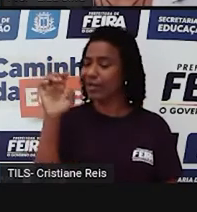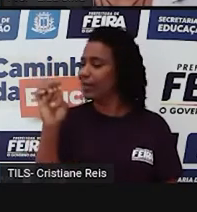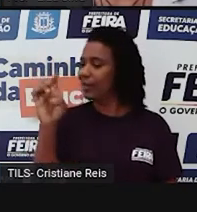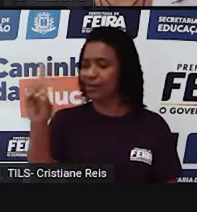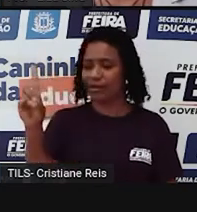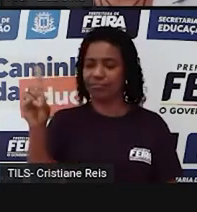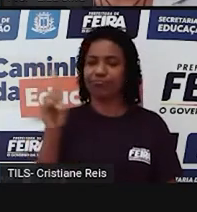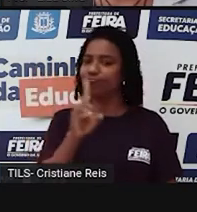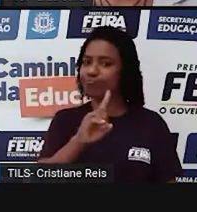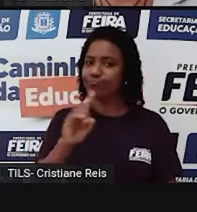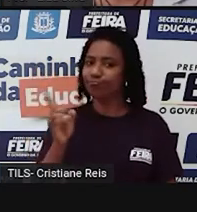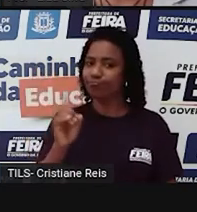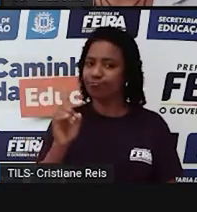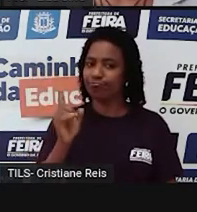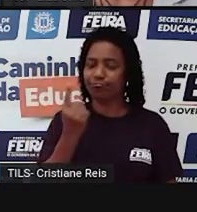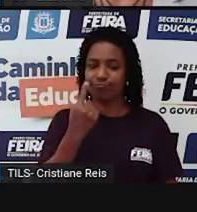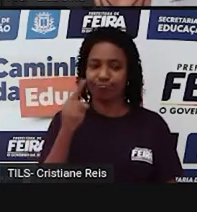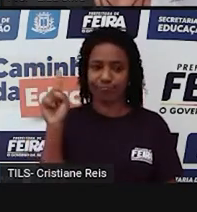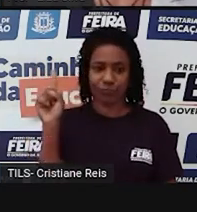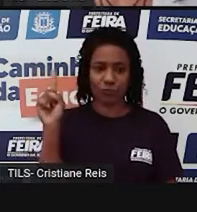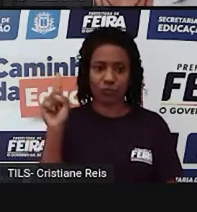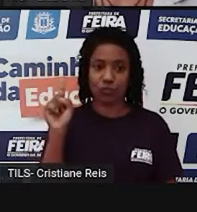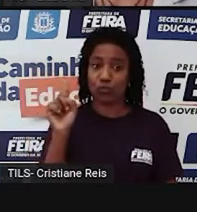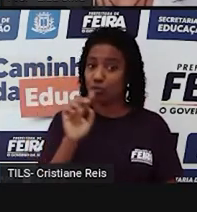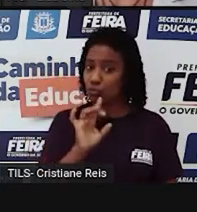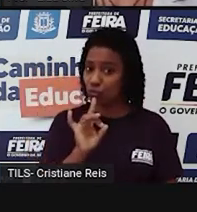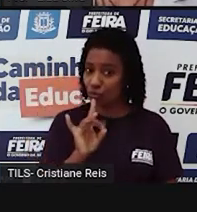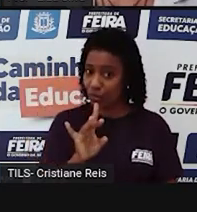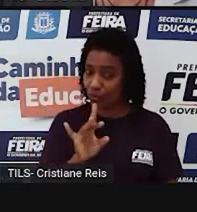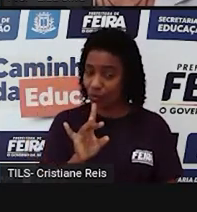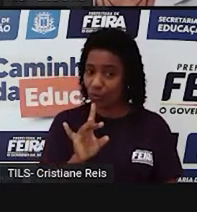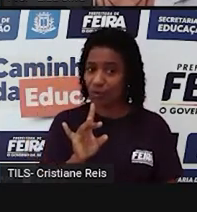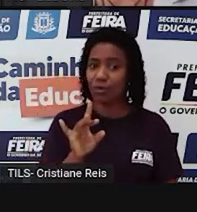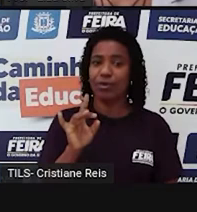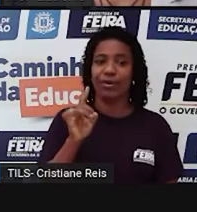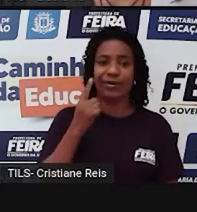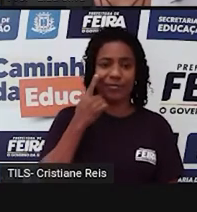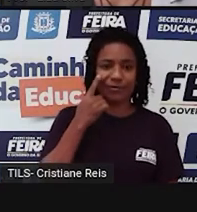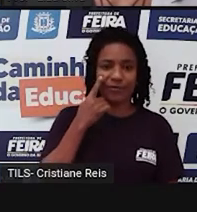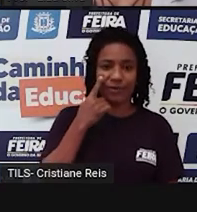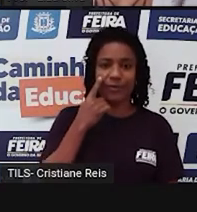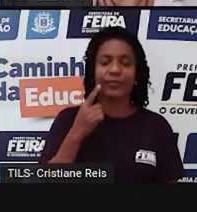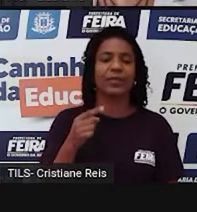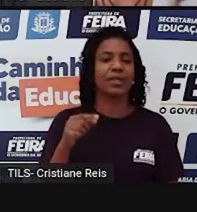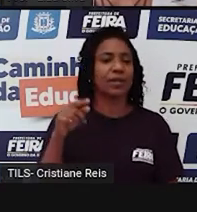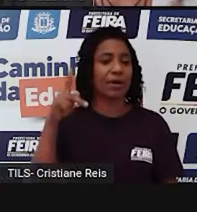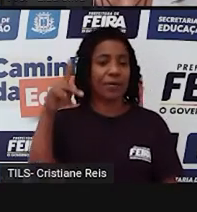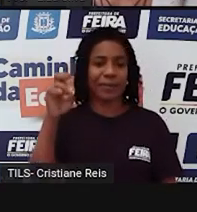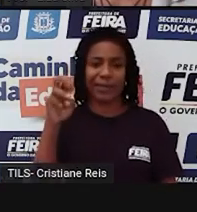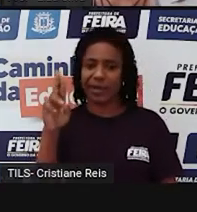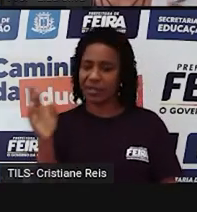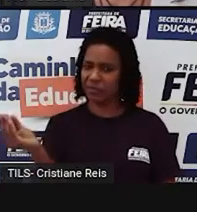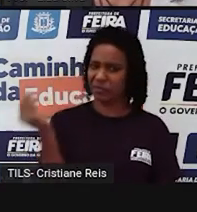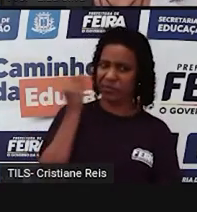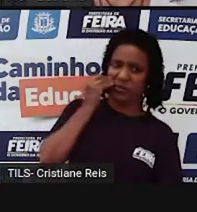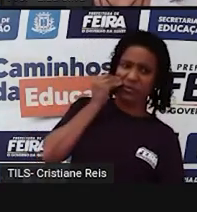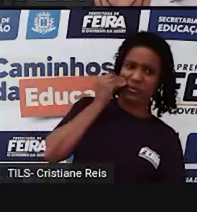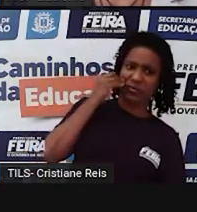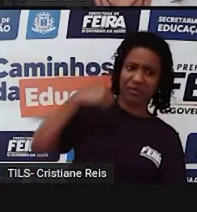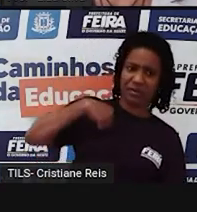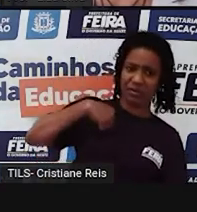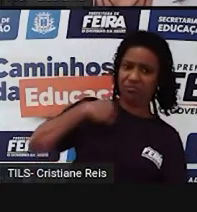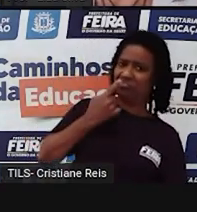Ok, estudantes? Peter didn't kiss me. Peter não me beijou.